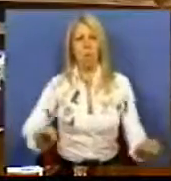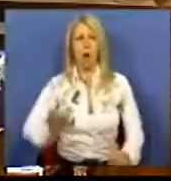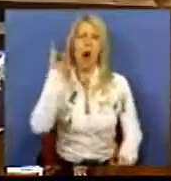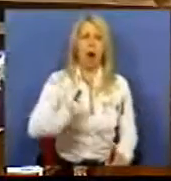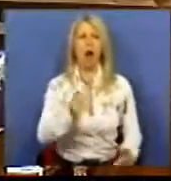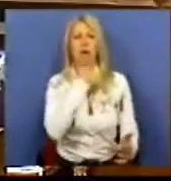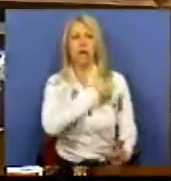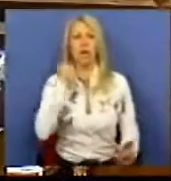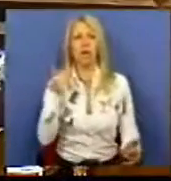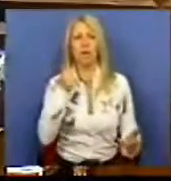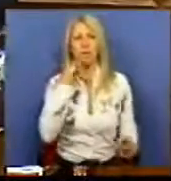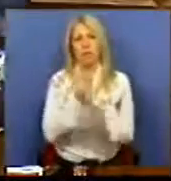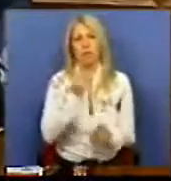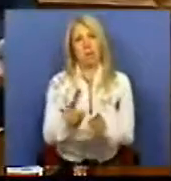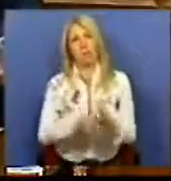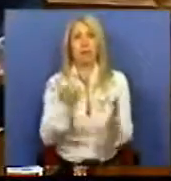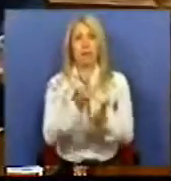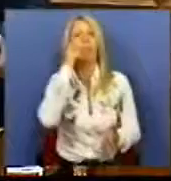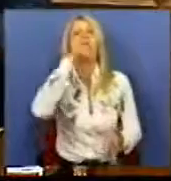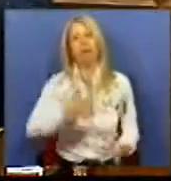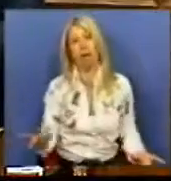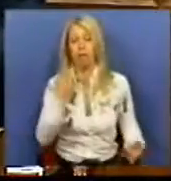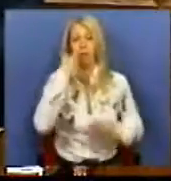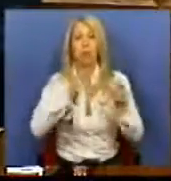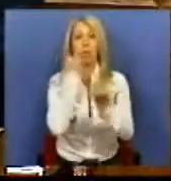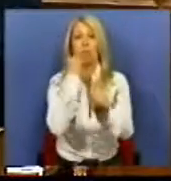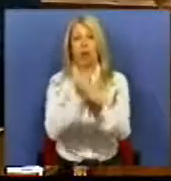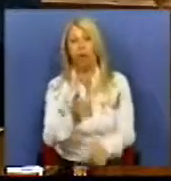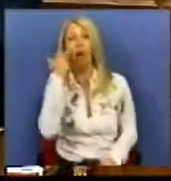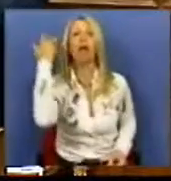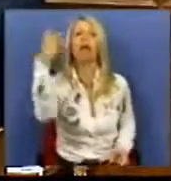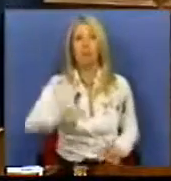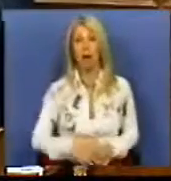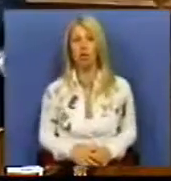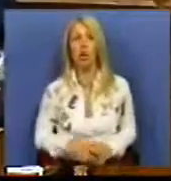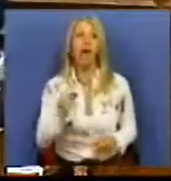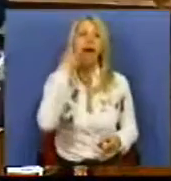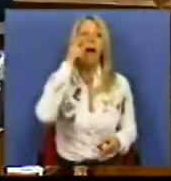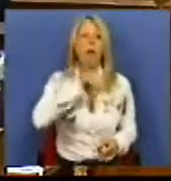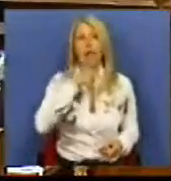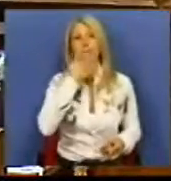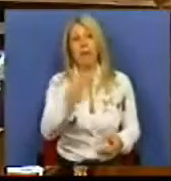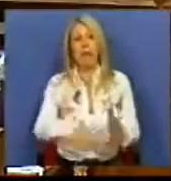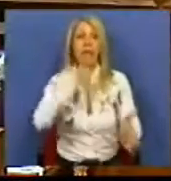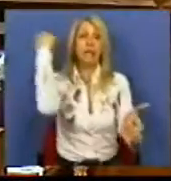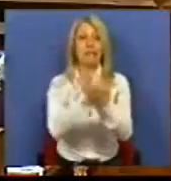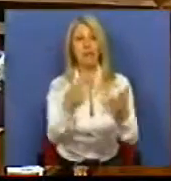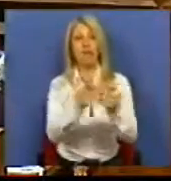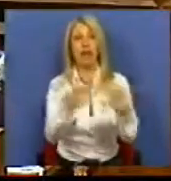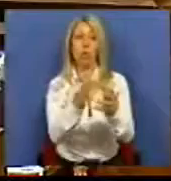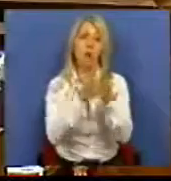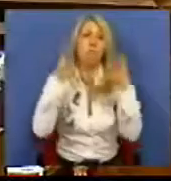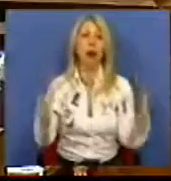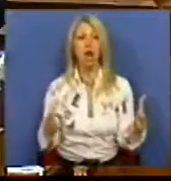sacrifício aos mesmos de sempre. Aos trabalhadores, aos reformados, a quem se pede sempre a fatura maior